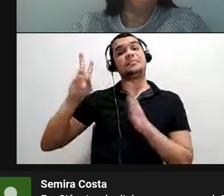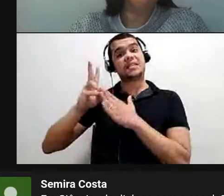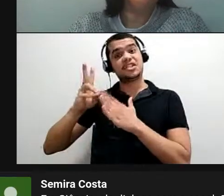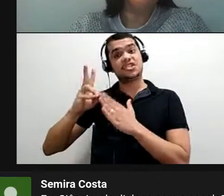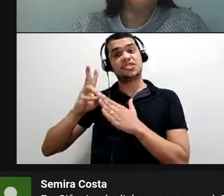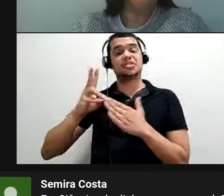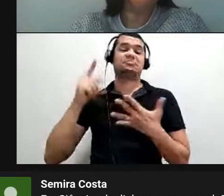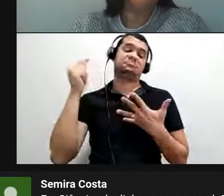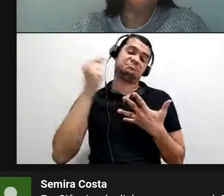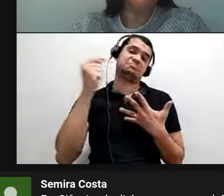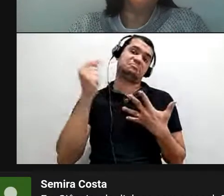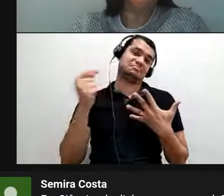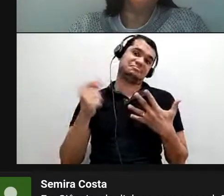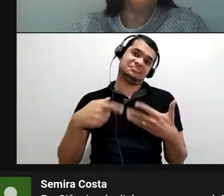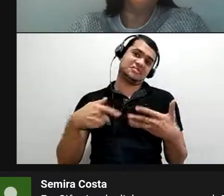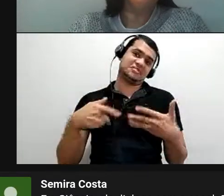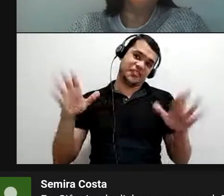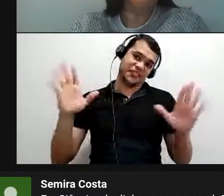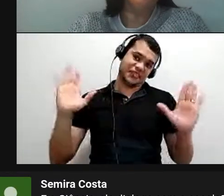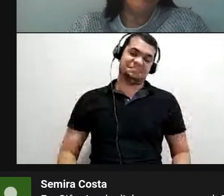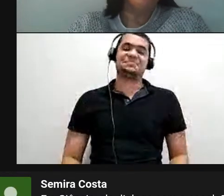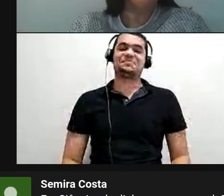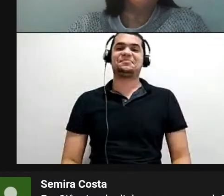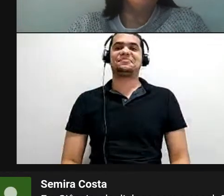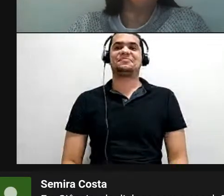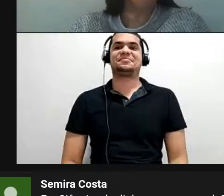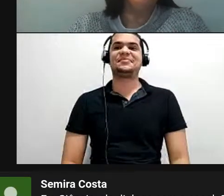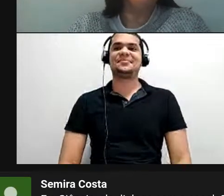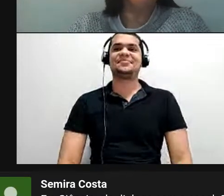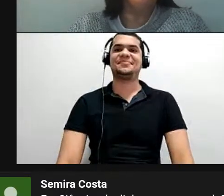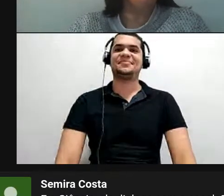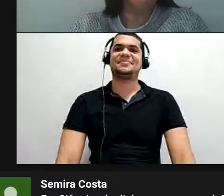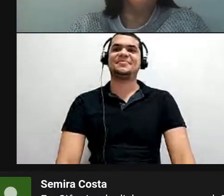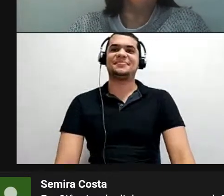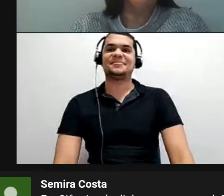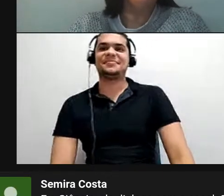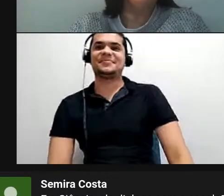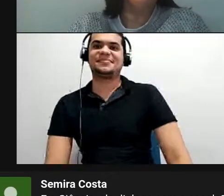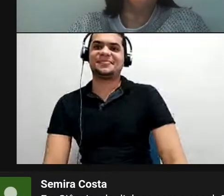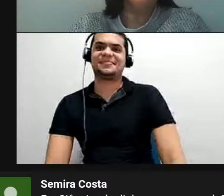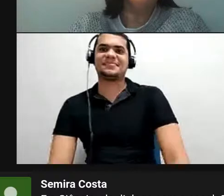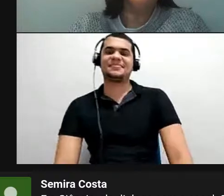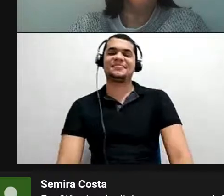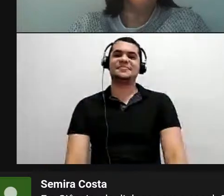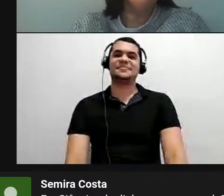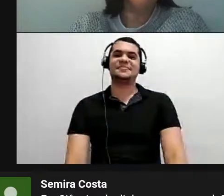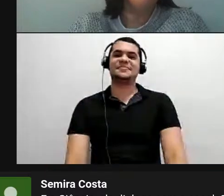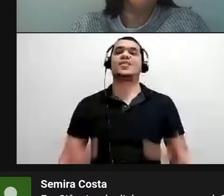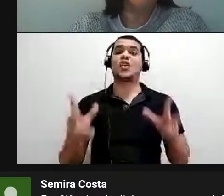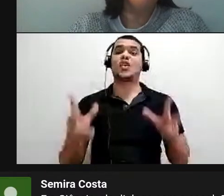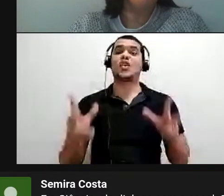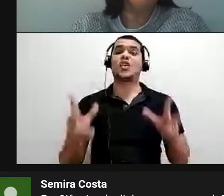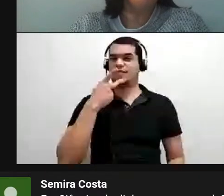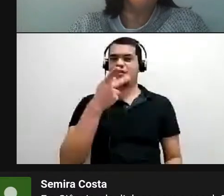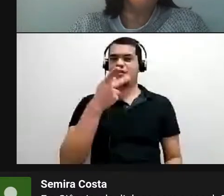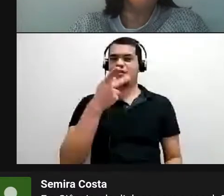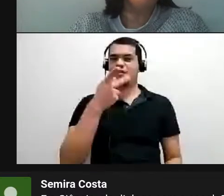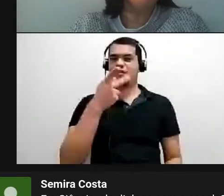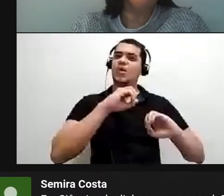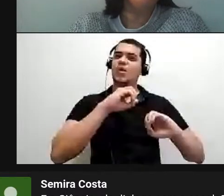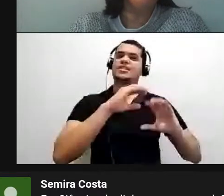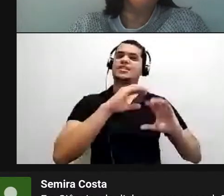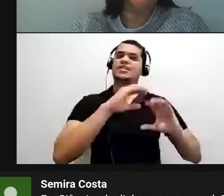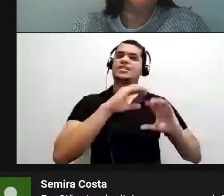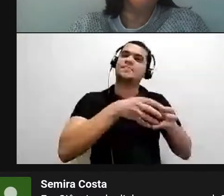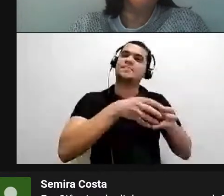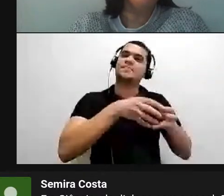O pessoal da educação popular, como você falou antes, todo mundo tem algo ali sobre o seu mundo, né? E a compartilhar.